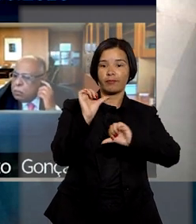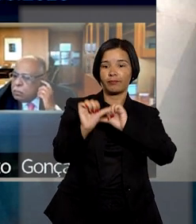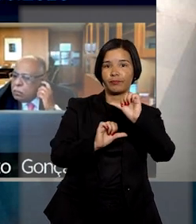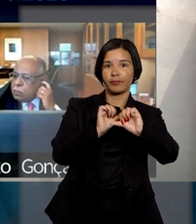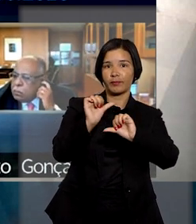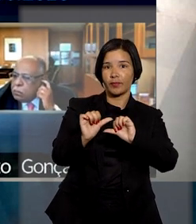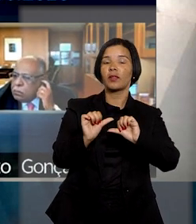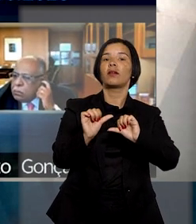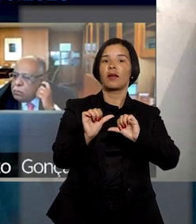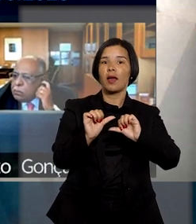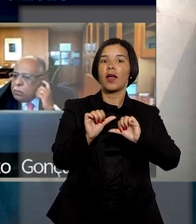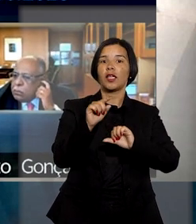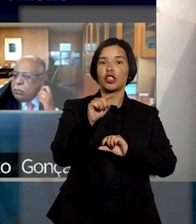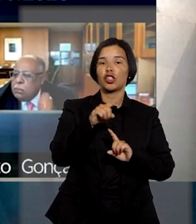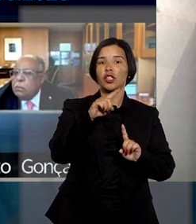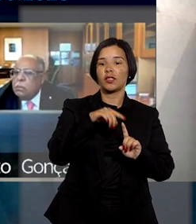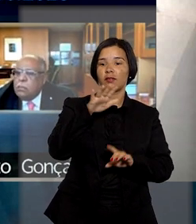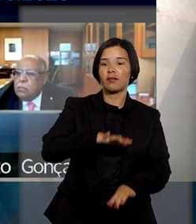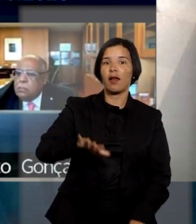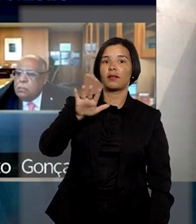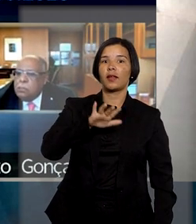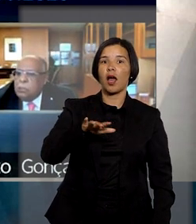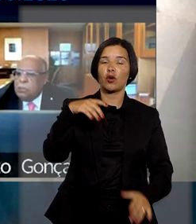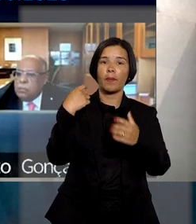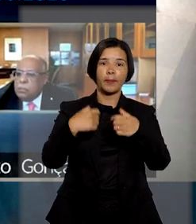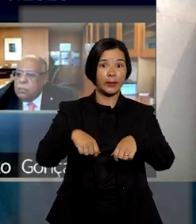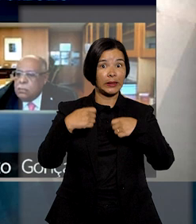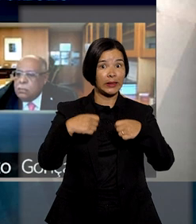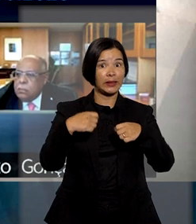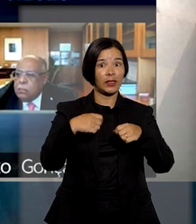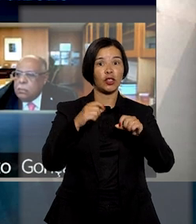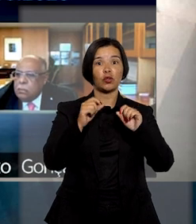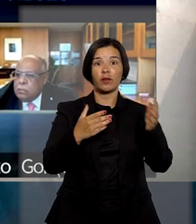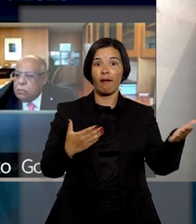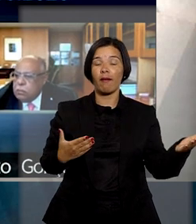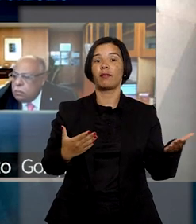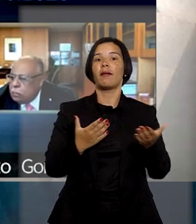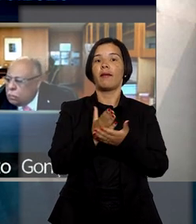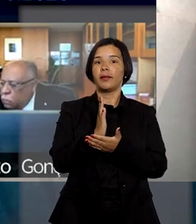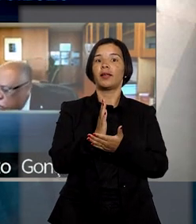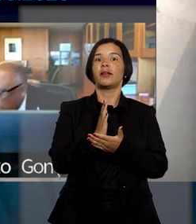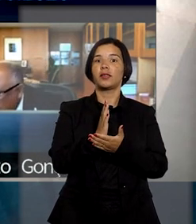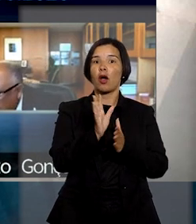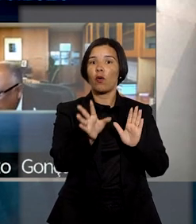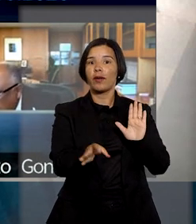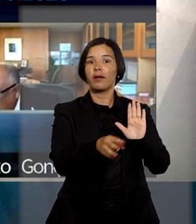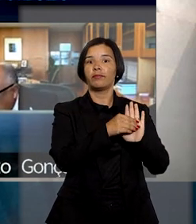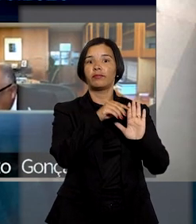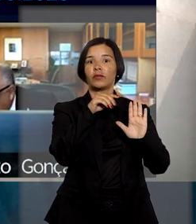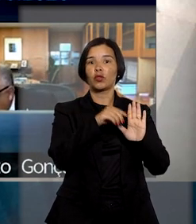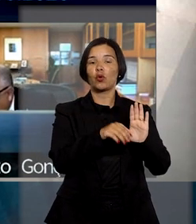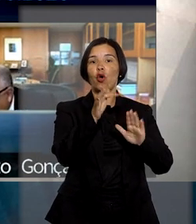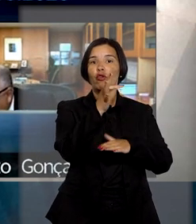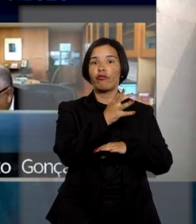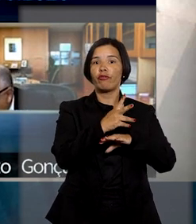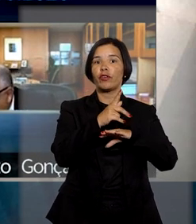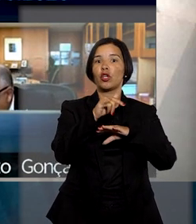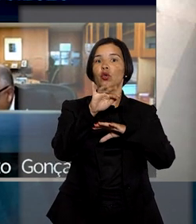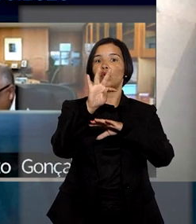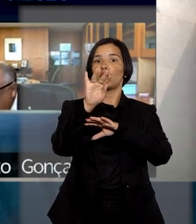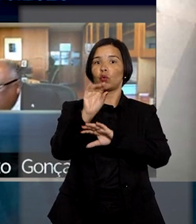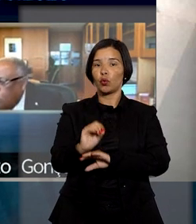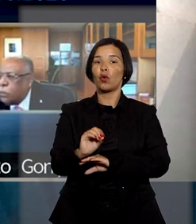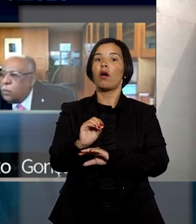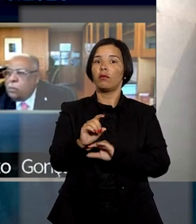alterarmos este cenário é, sem dúvida, a regulamentação e a implementação do filtro de